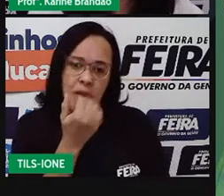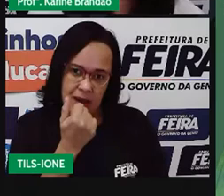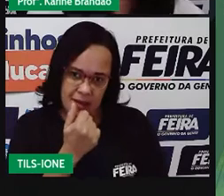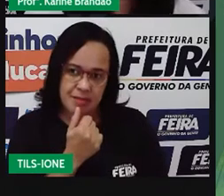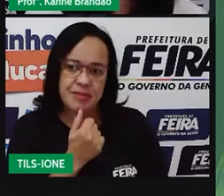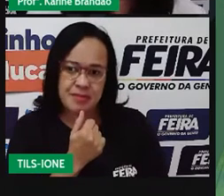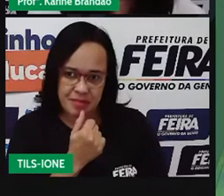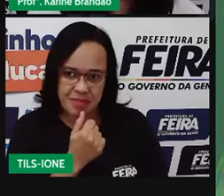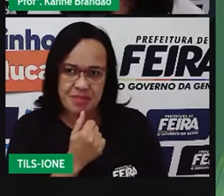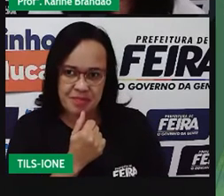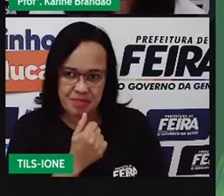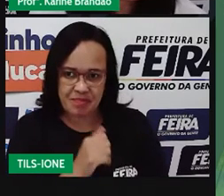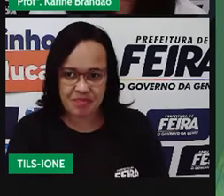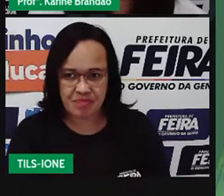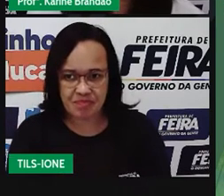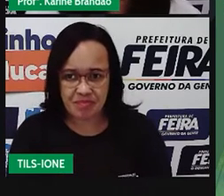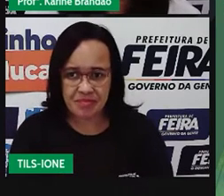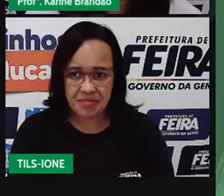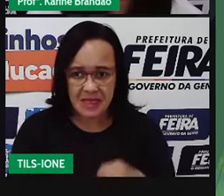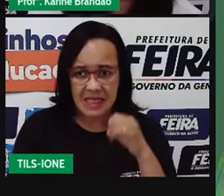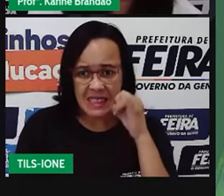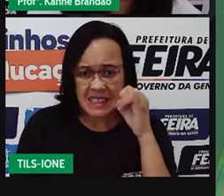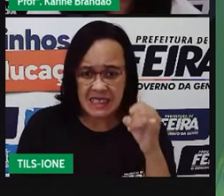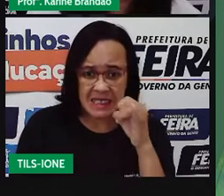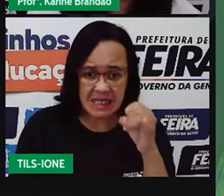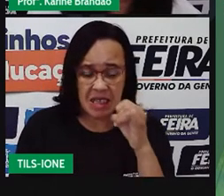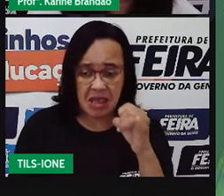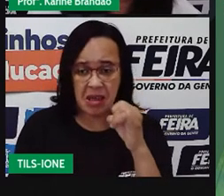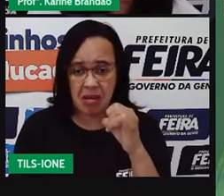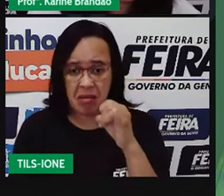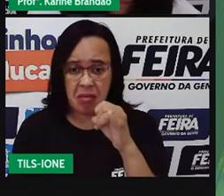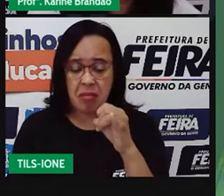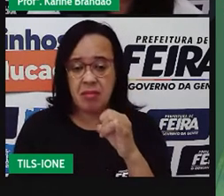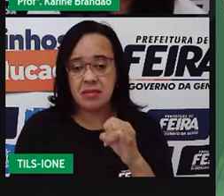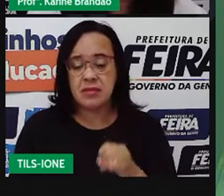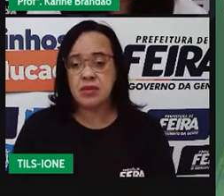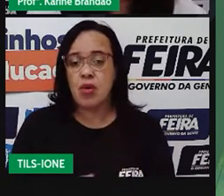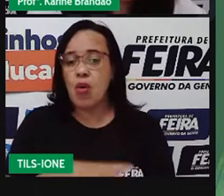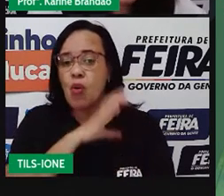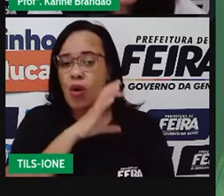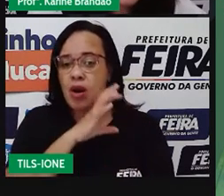a gente tem que começar a perceber que essas relações, elas estão sendo o quê?